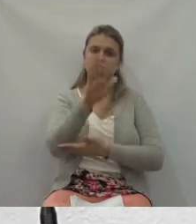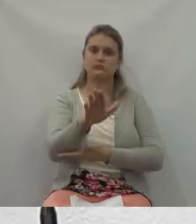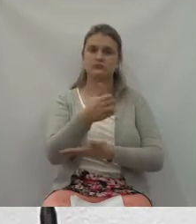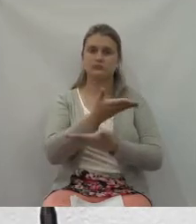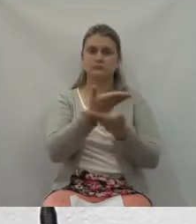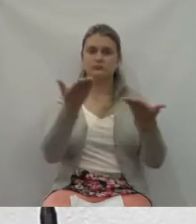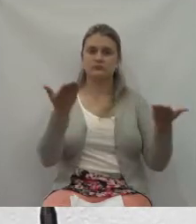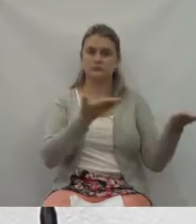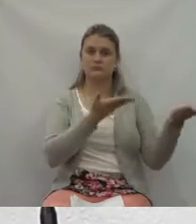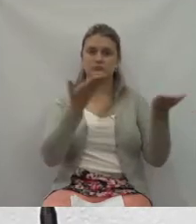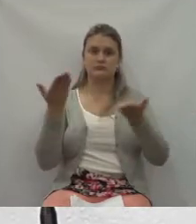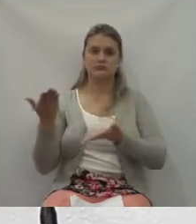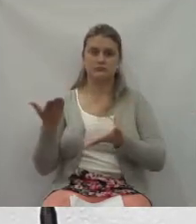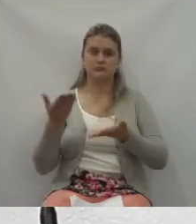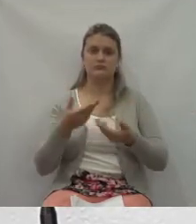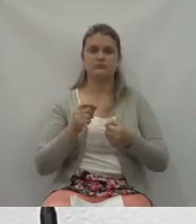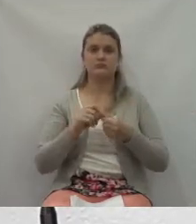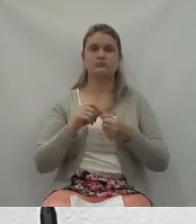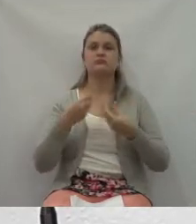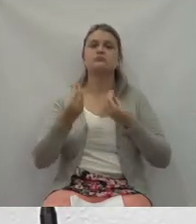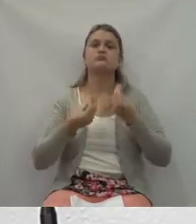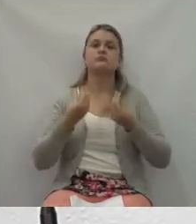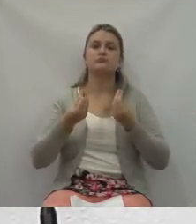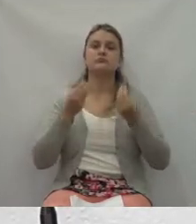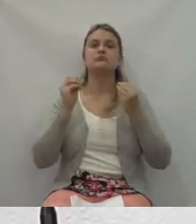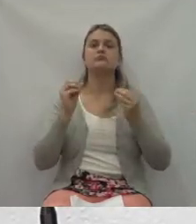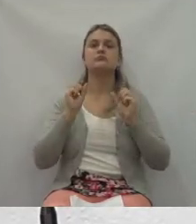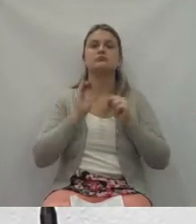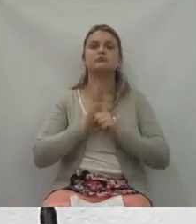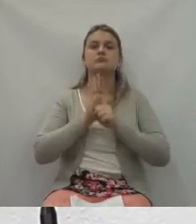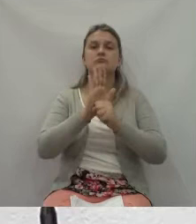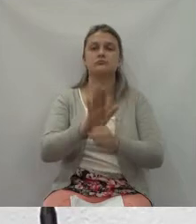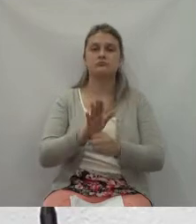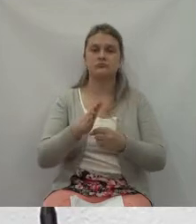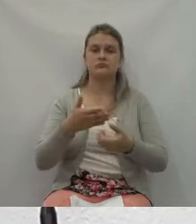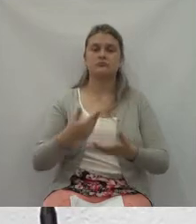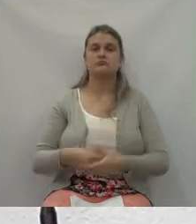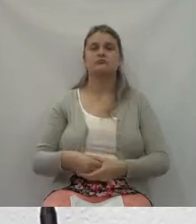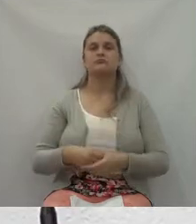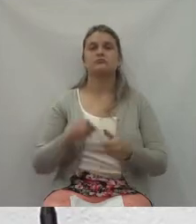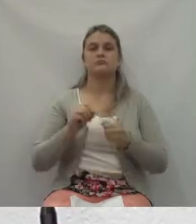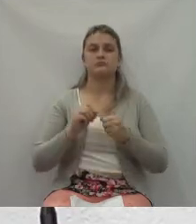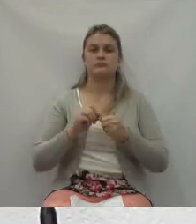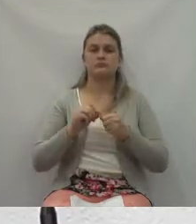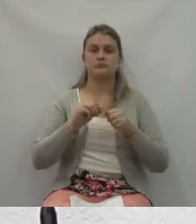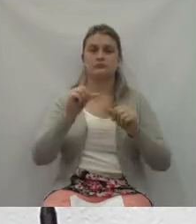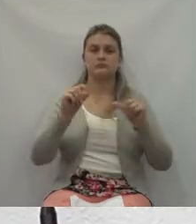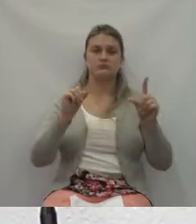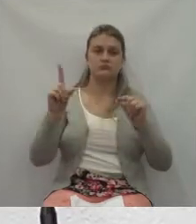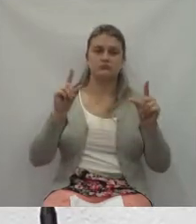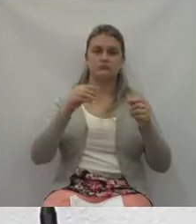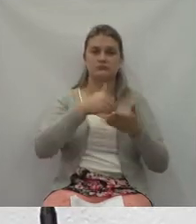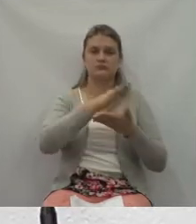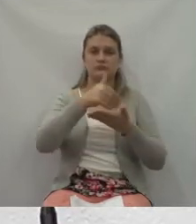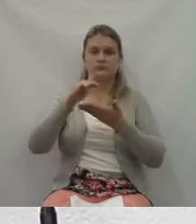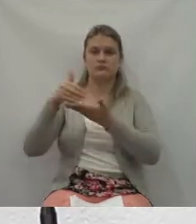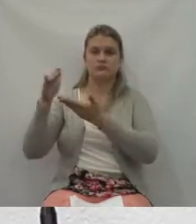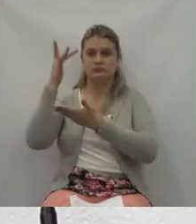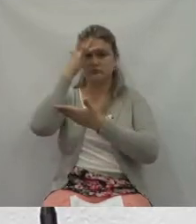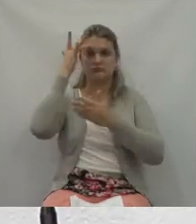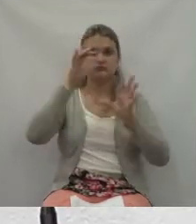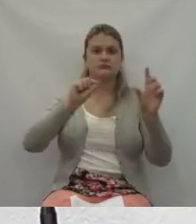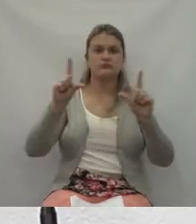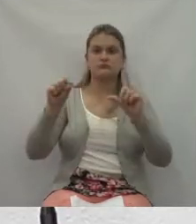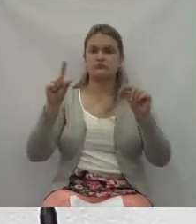pois não que podemos servi-lo, fazer a triagem, encaminhar, muitas das vezes o cidadão chega lá emocionalmente